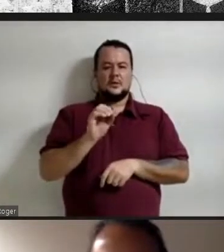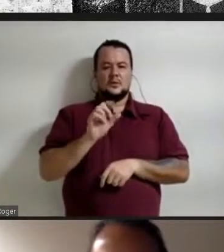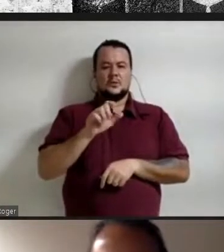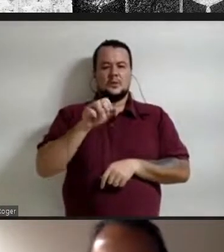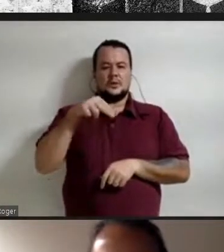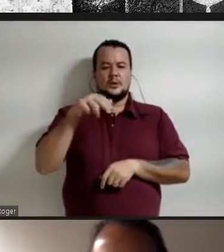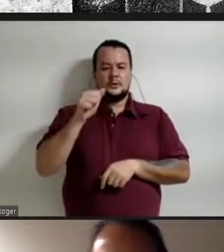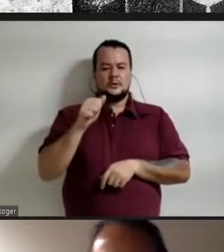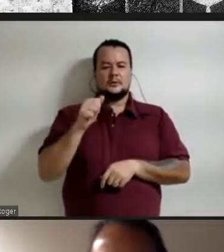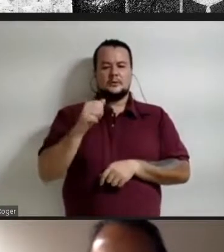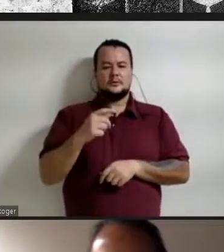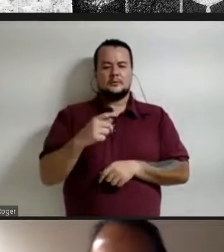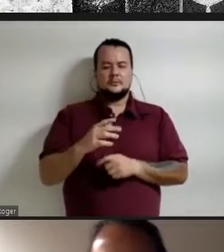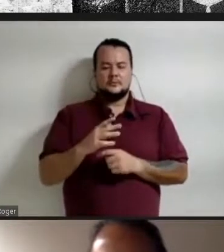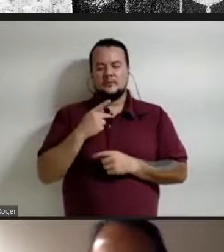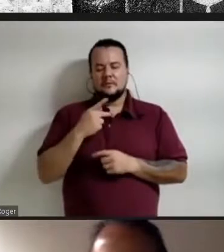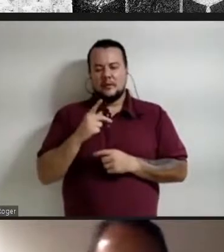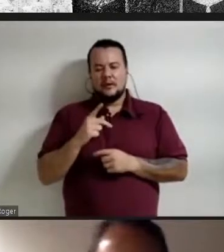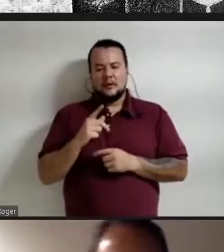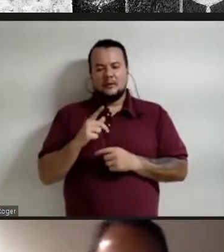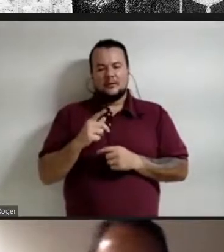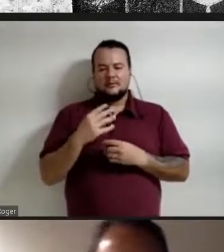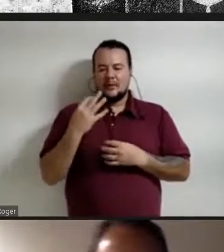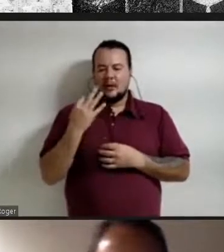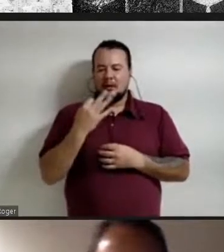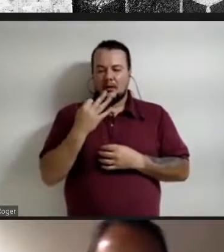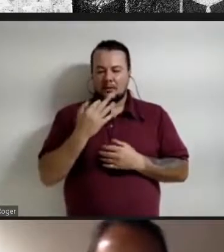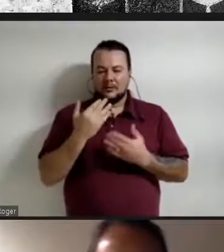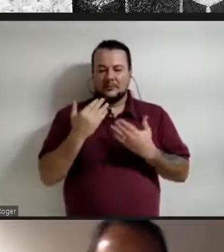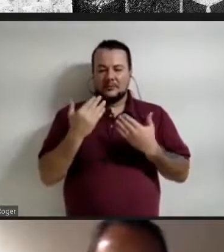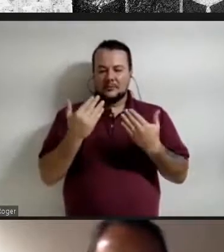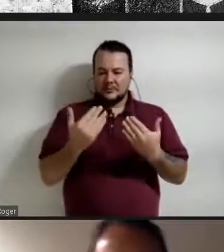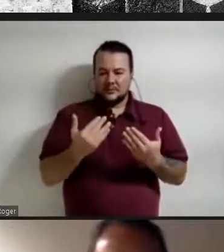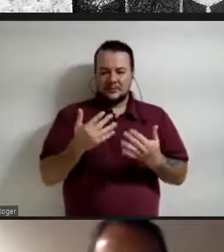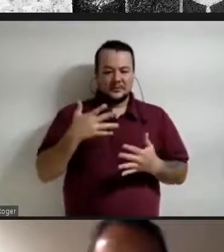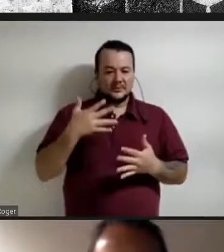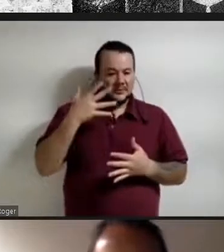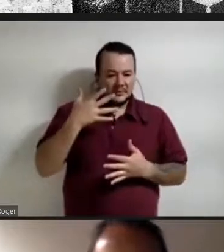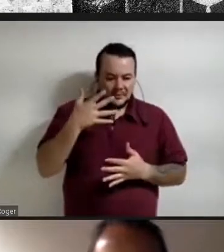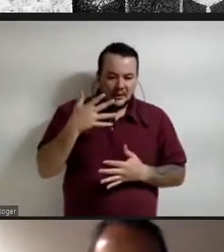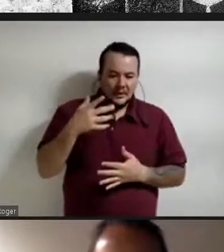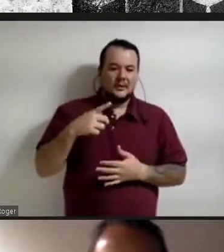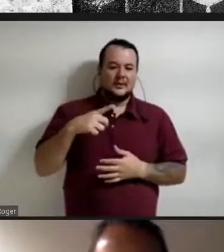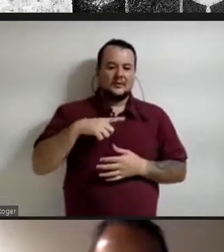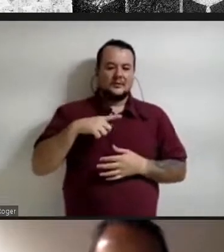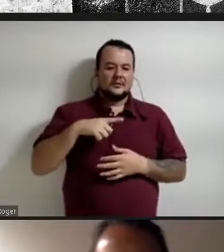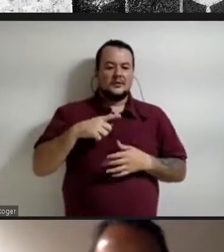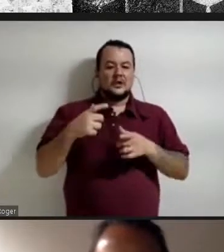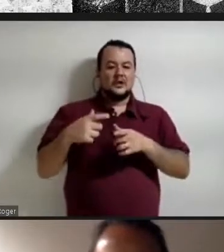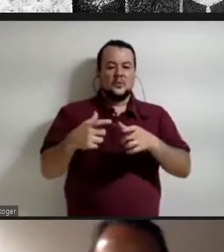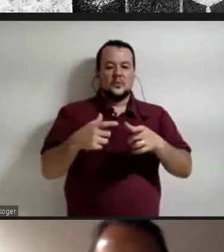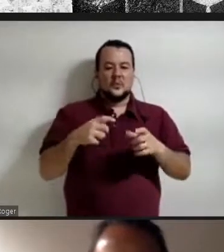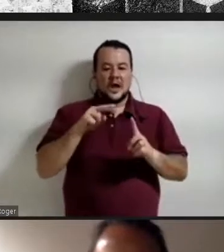ainda vindas de lugares e perspectivas diferentes pergunto as palestrantes